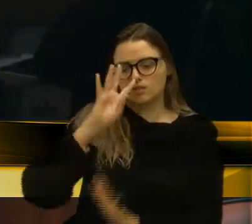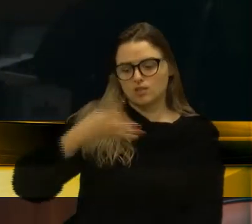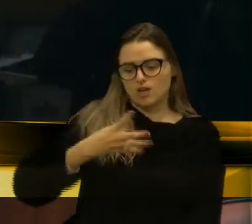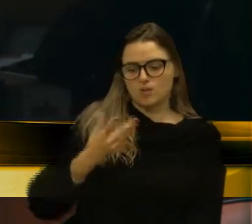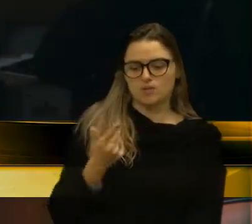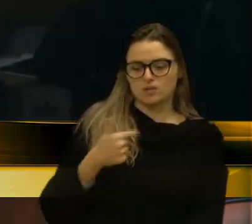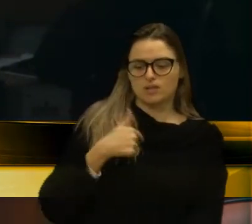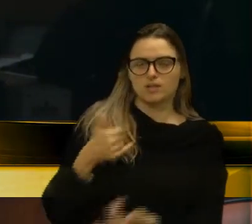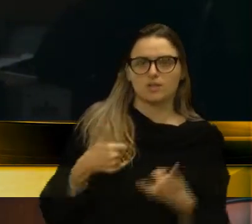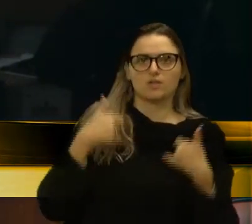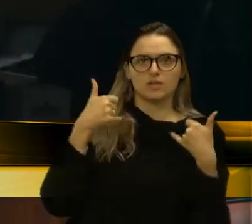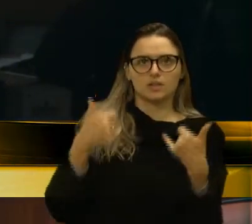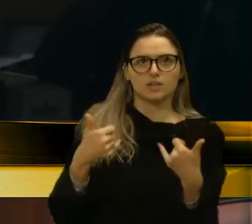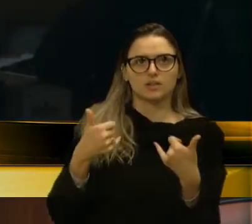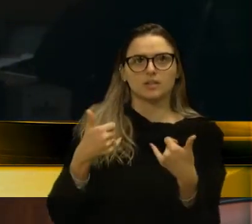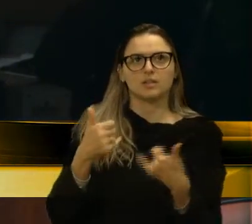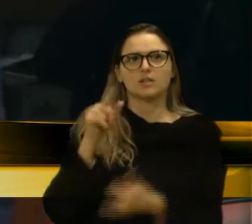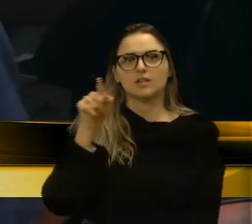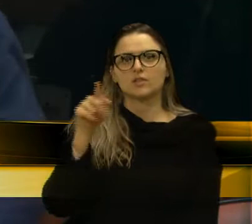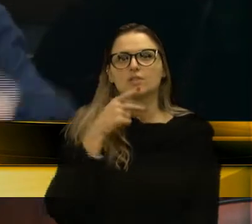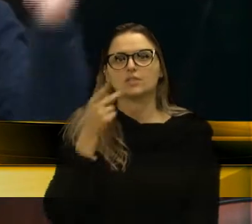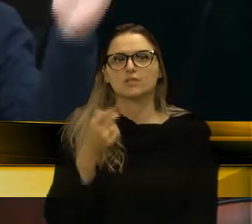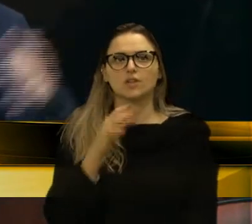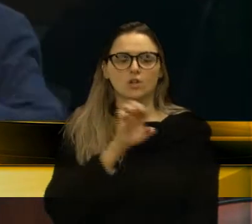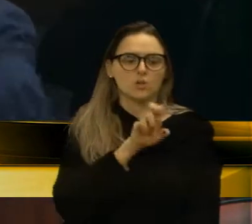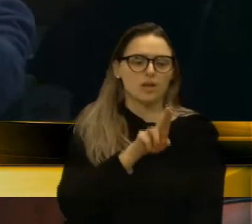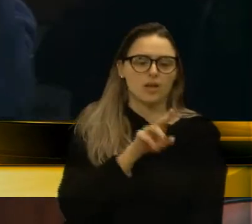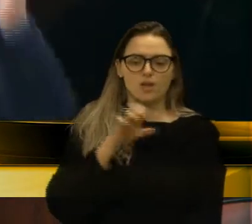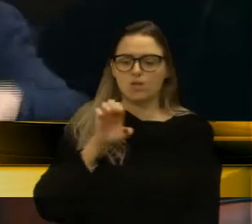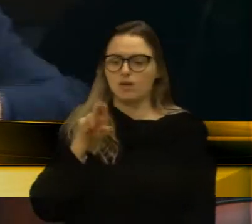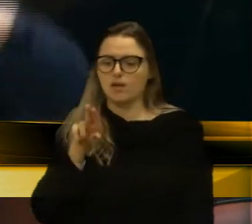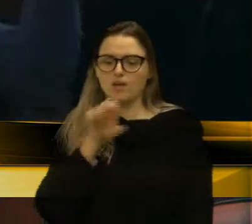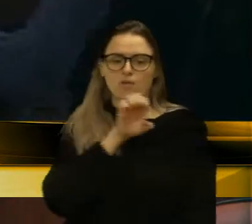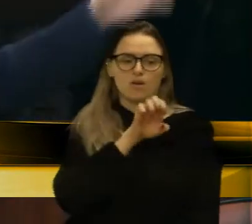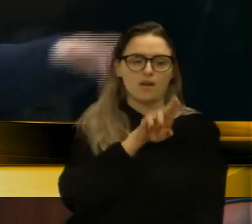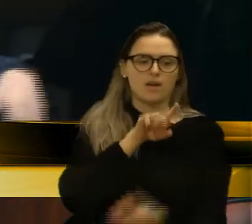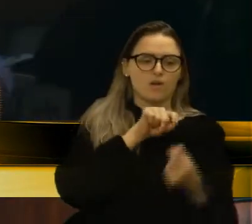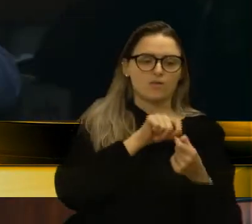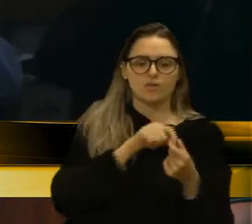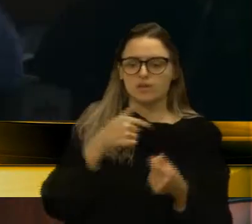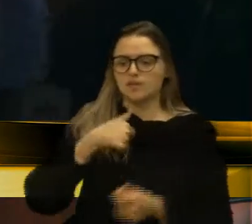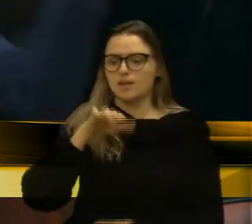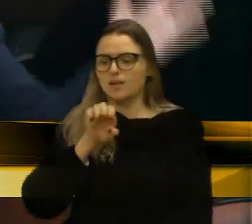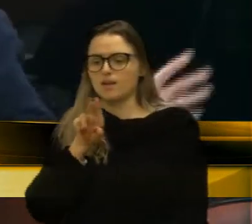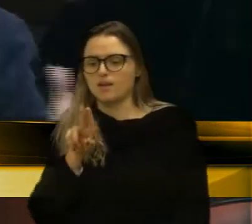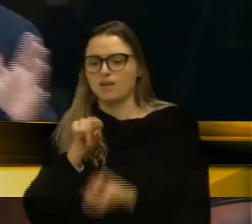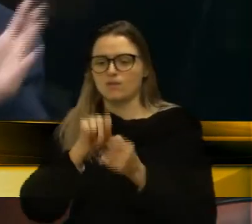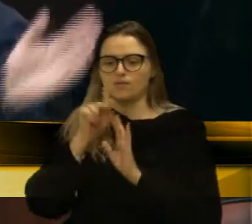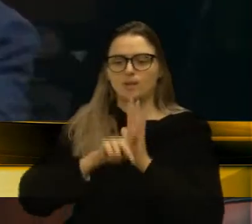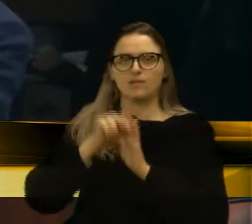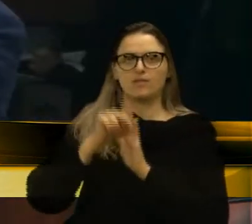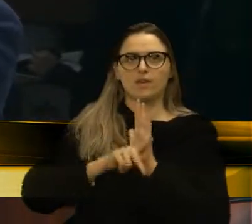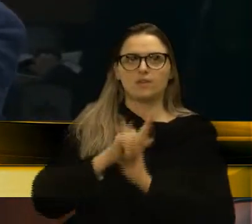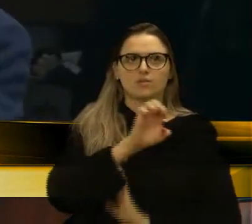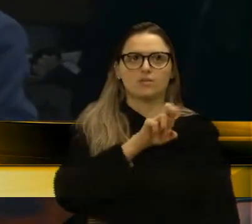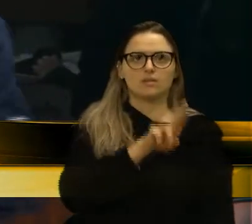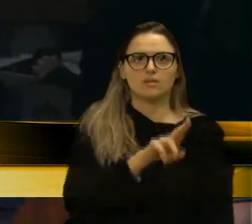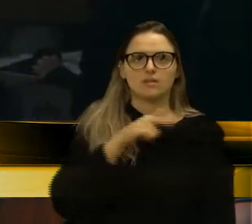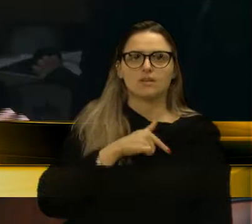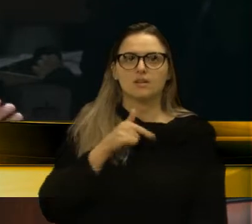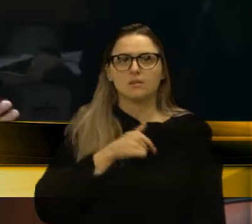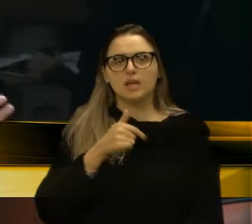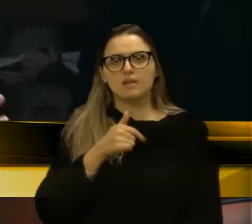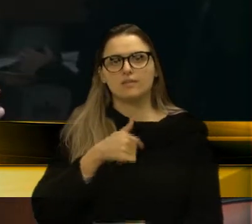a vossa excelência falou a palavra eu umas cinco vezes. Eu fiz isso, eu fiz aquilo, é a central, enfim, eu bato, prendo e solto.